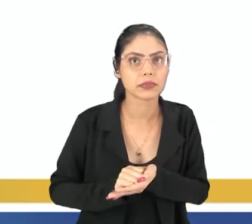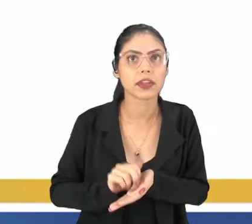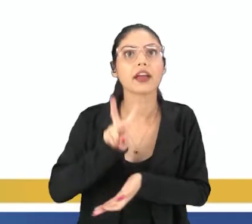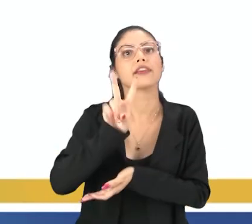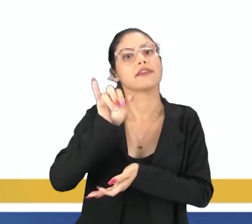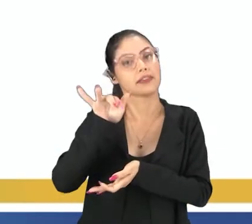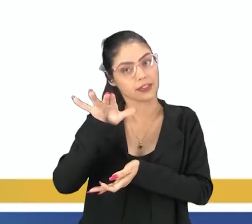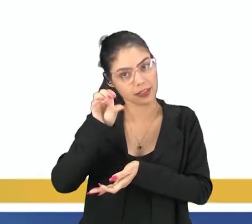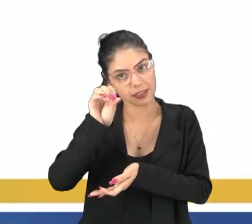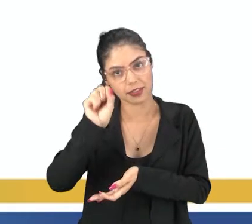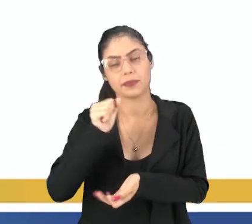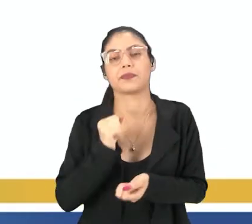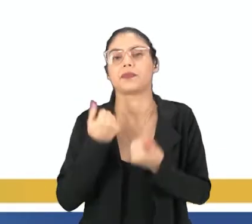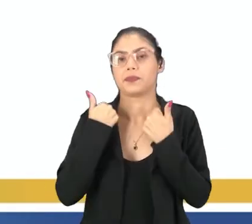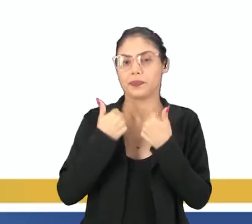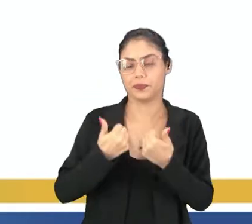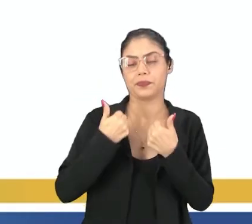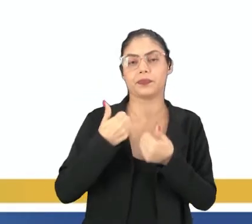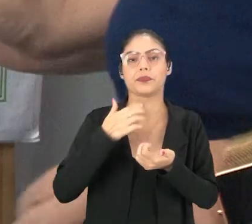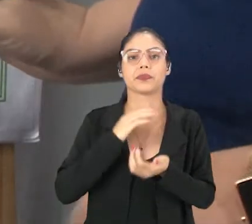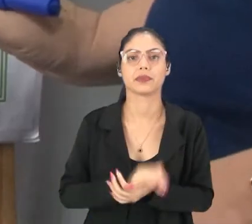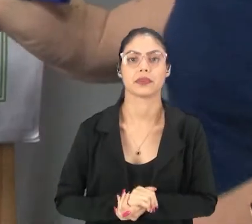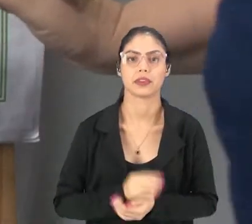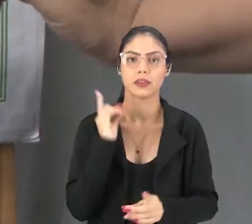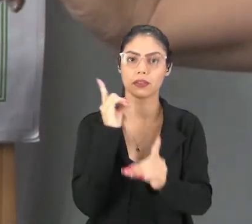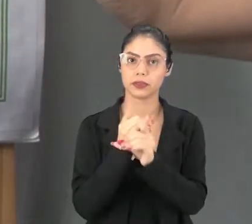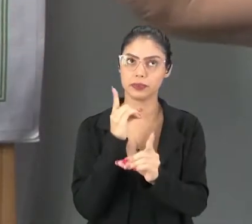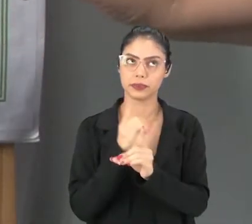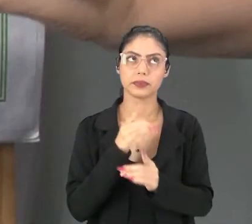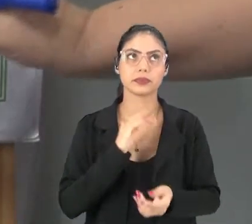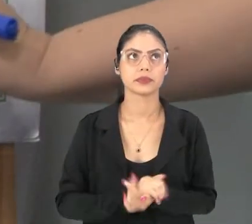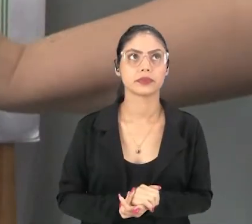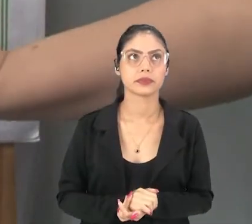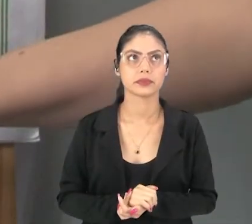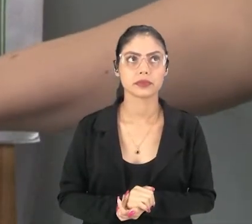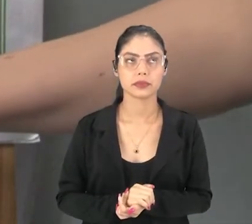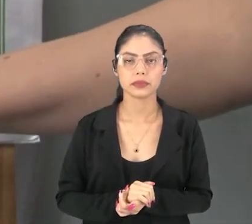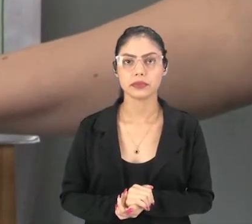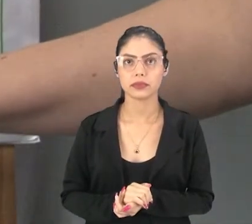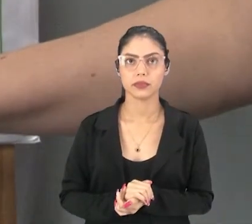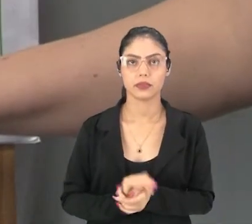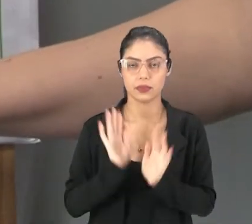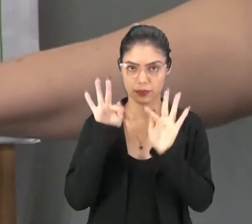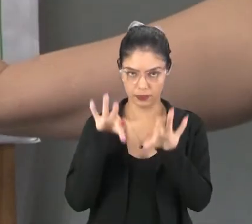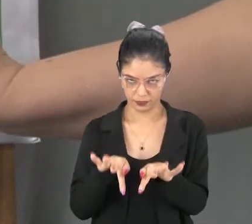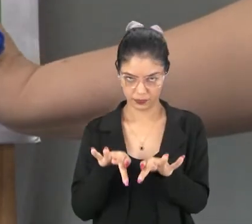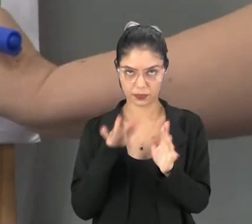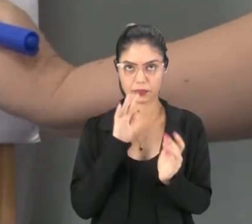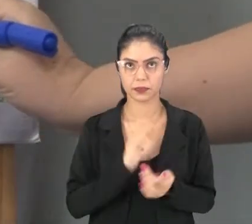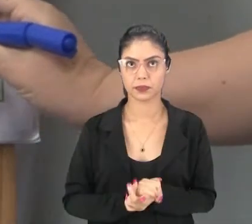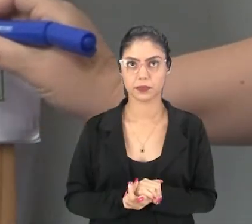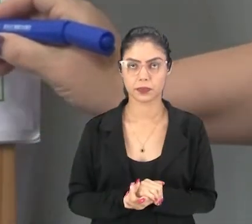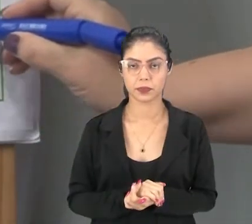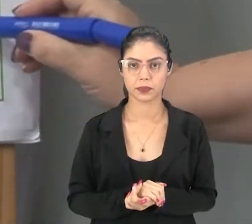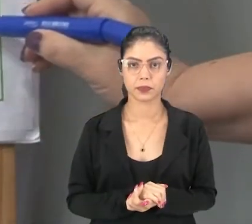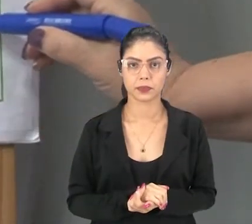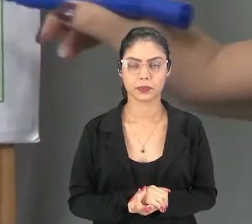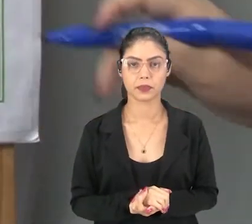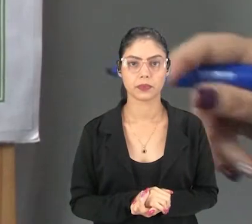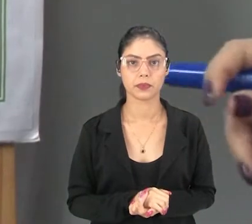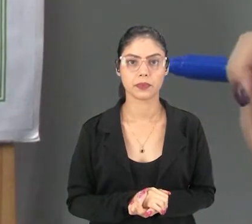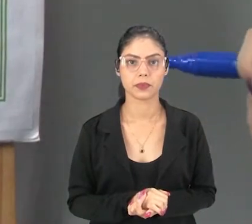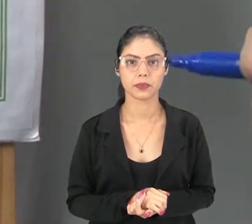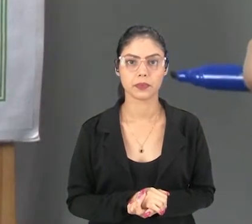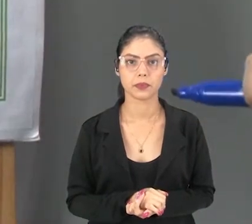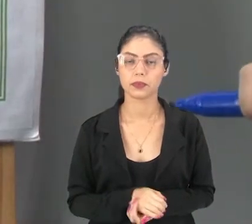Vinícius de Moraes, né? Nós vamos encontrar, ó Bem aqui Vinícius de Moraes